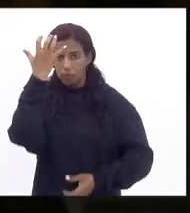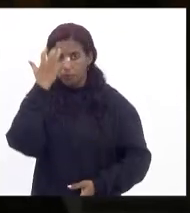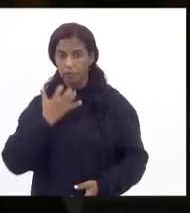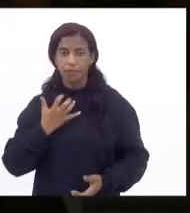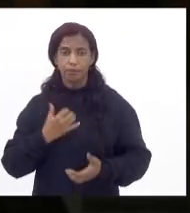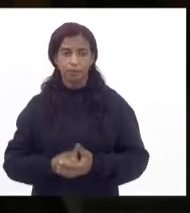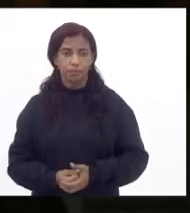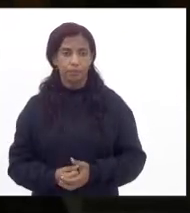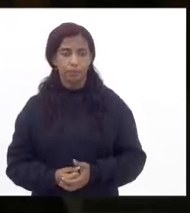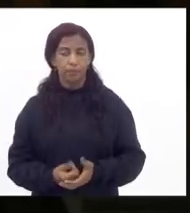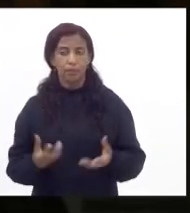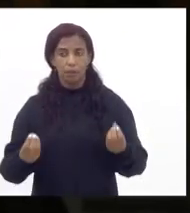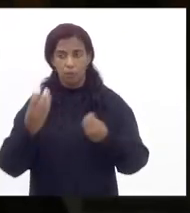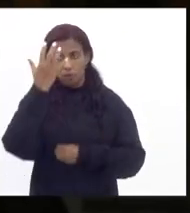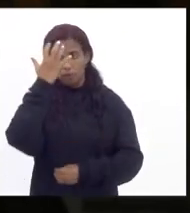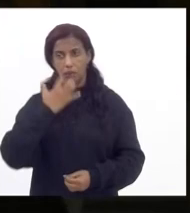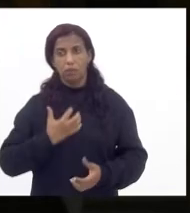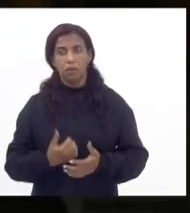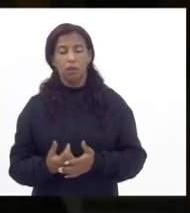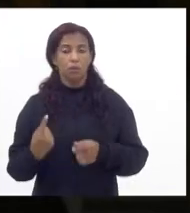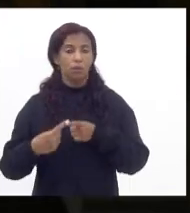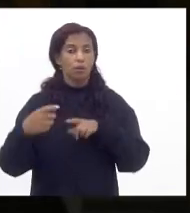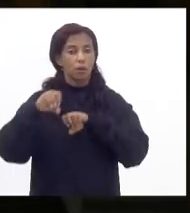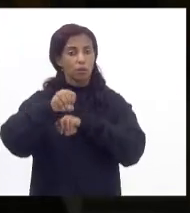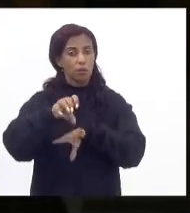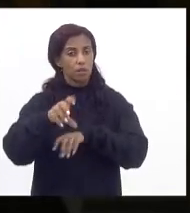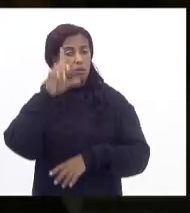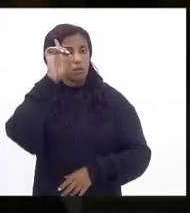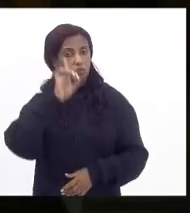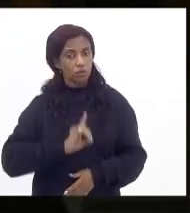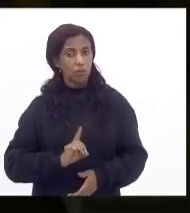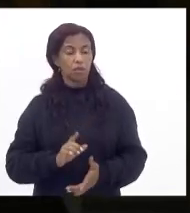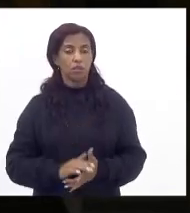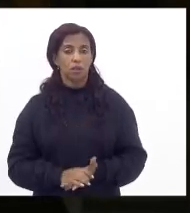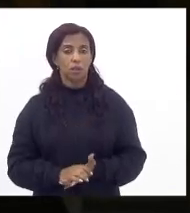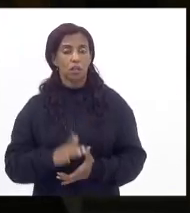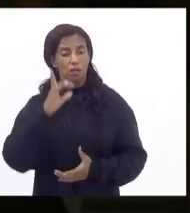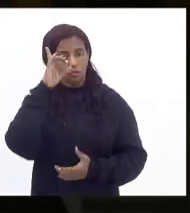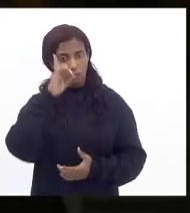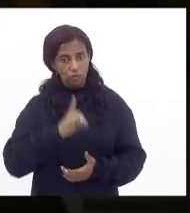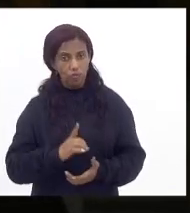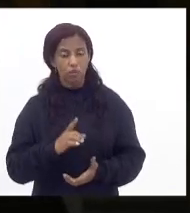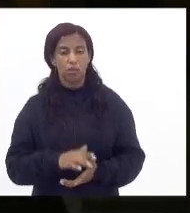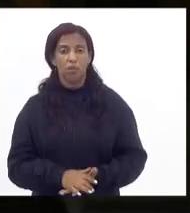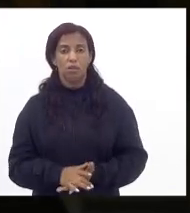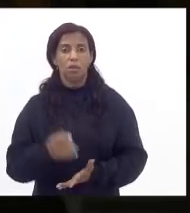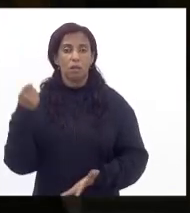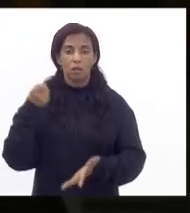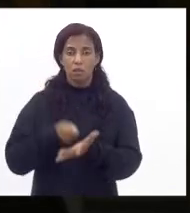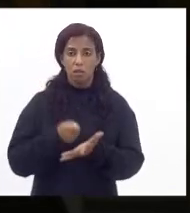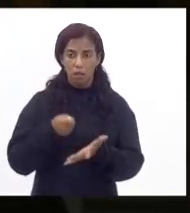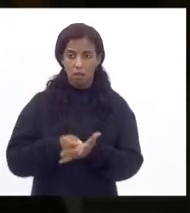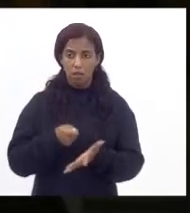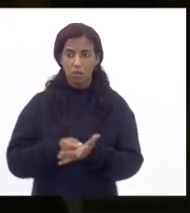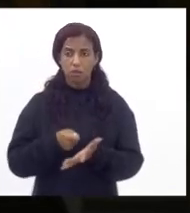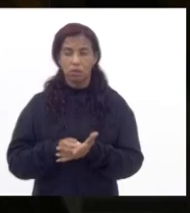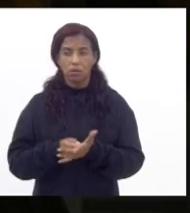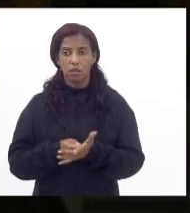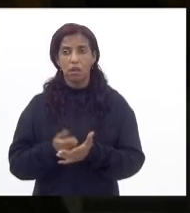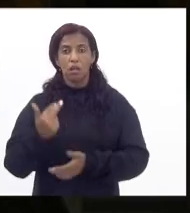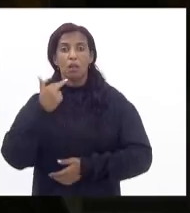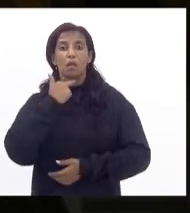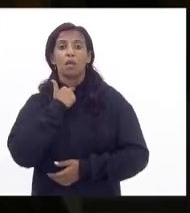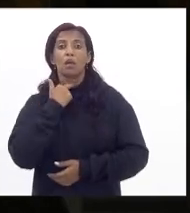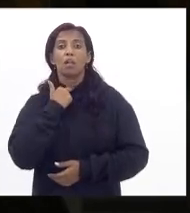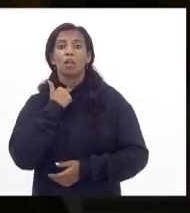é muito grave porque a educação é um direito é um direito que tem que ser garantido mas que não